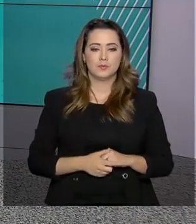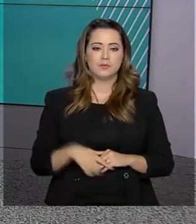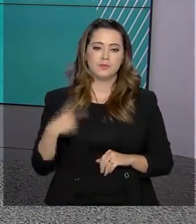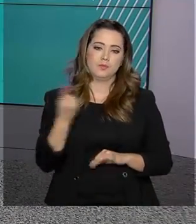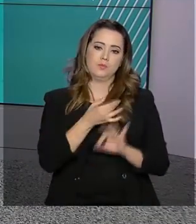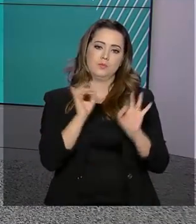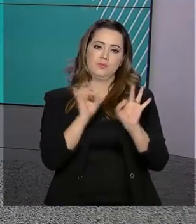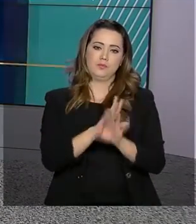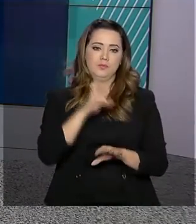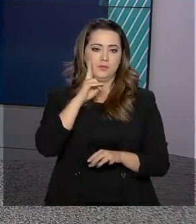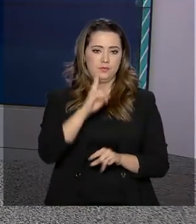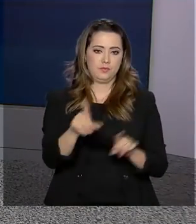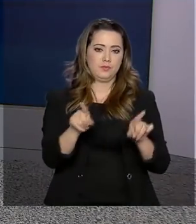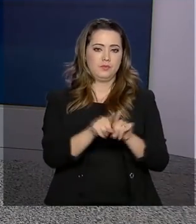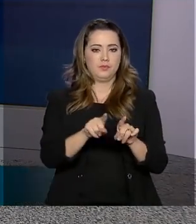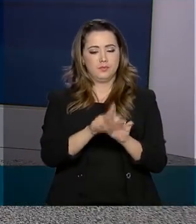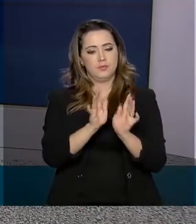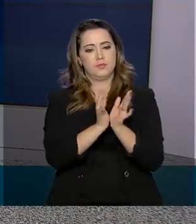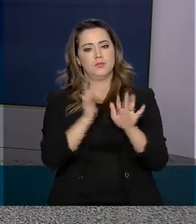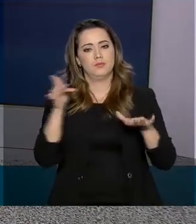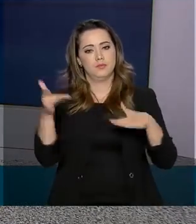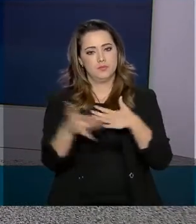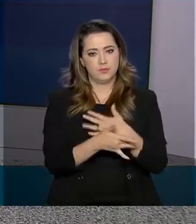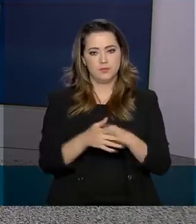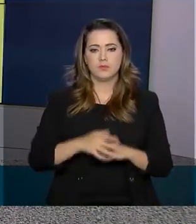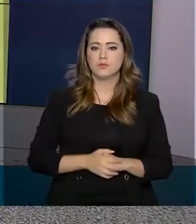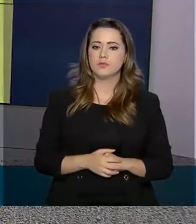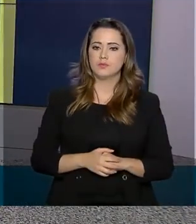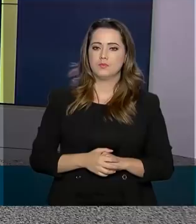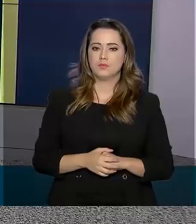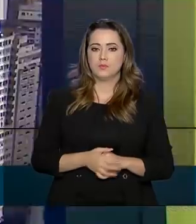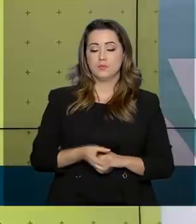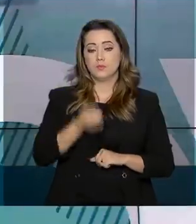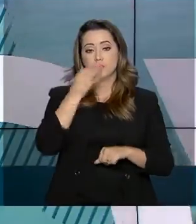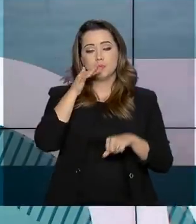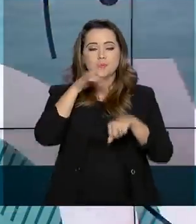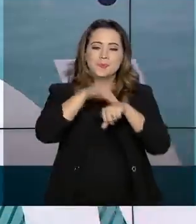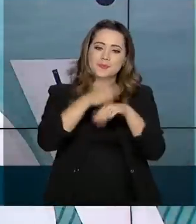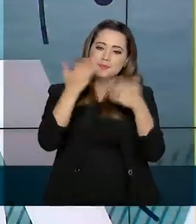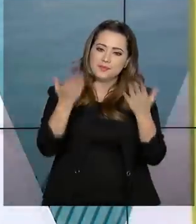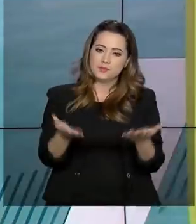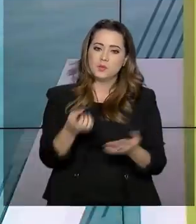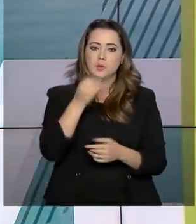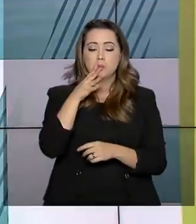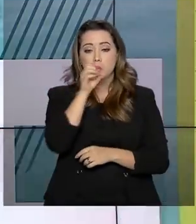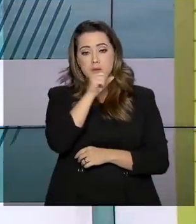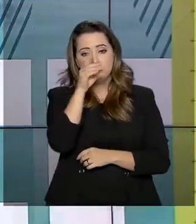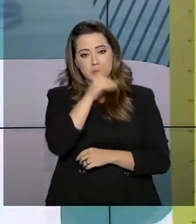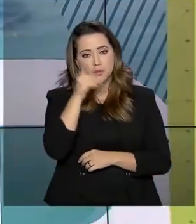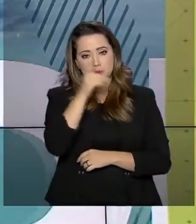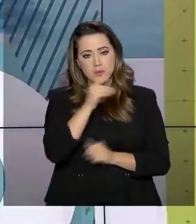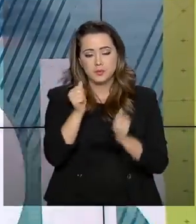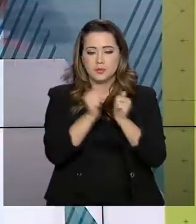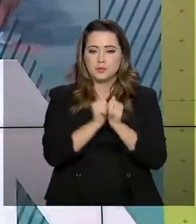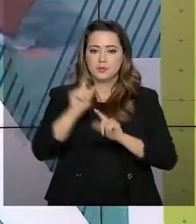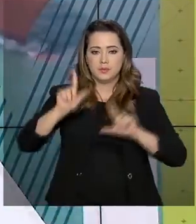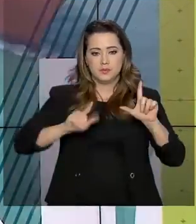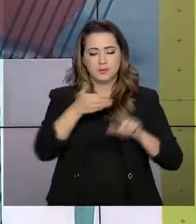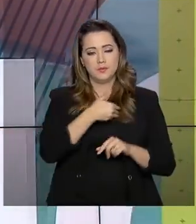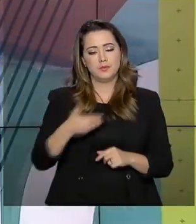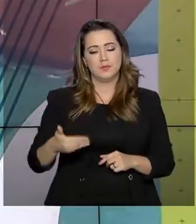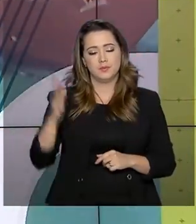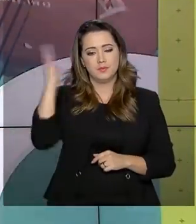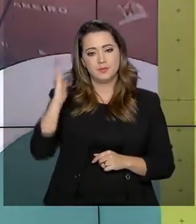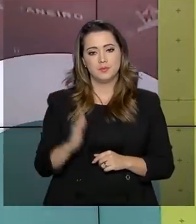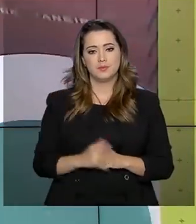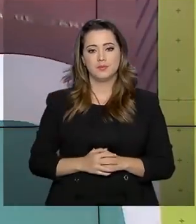E nós ficamos por aqui. Acompanhe a gente também pelas redes sociais. Uma boa noite, um ótimo final de semana e continue com a programação